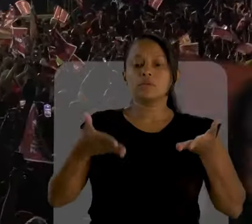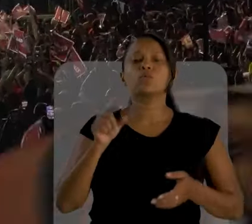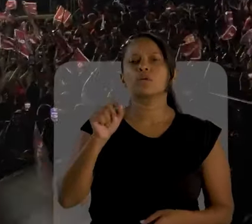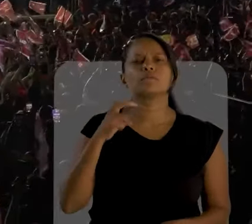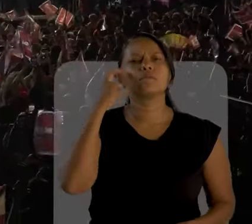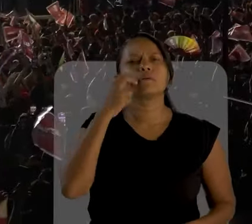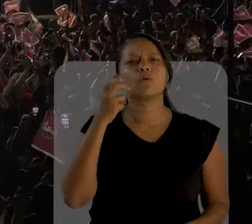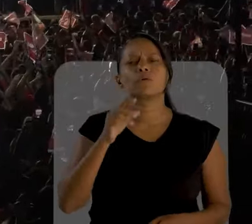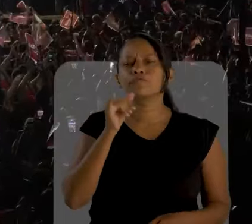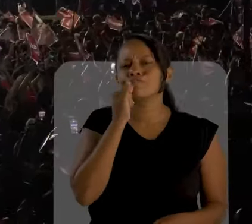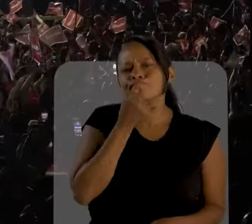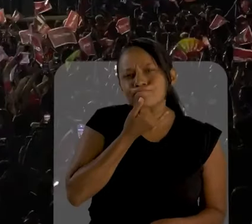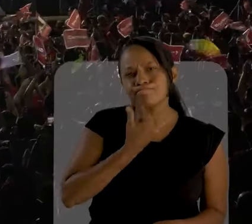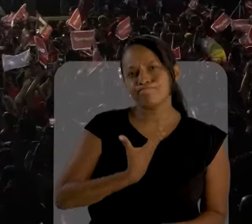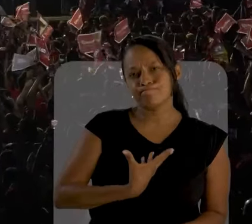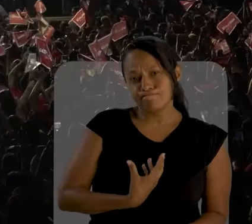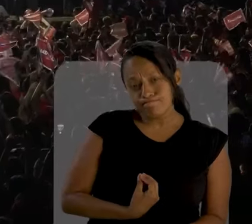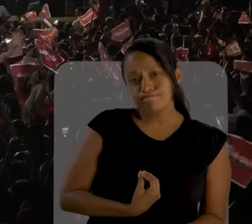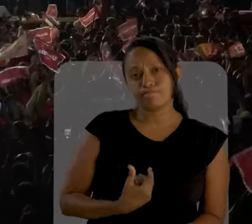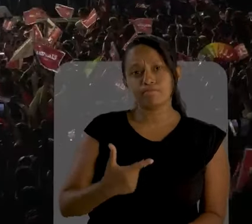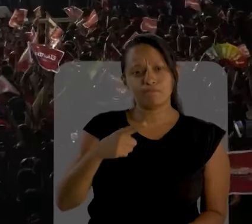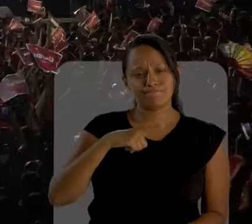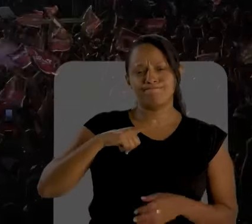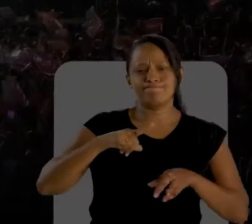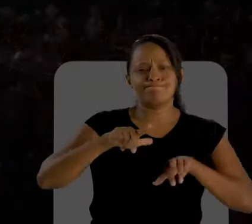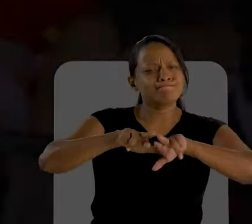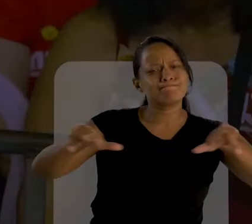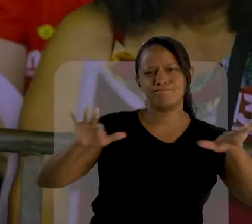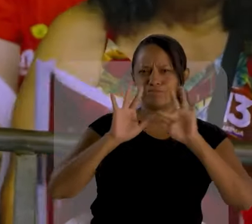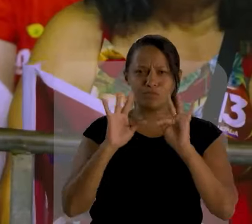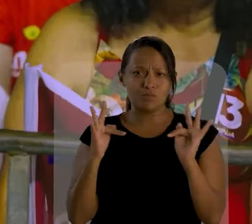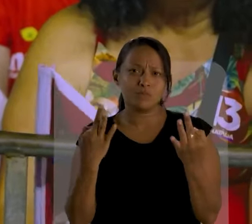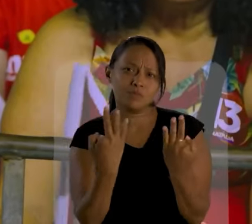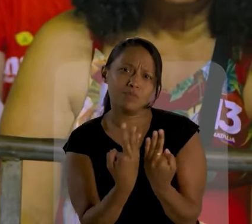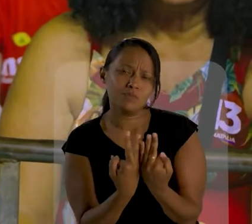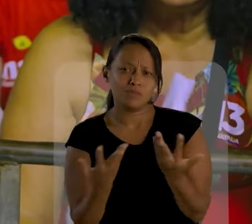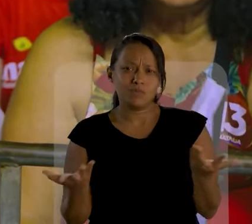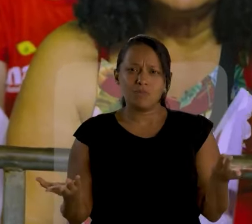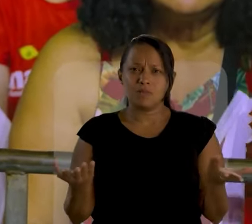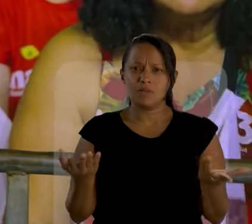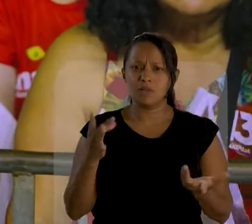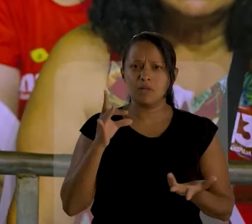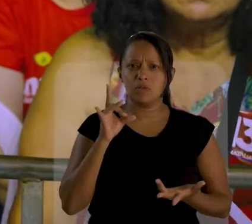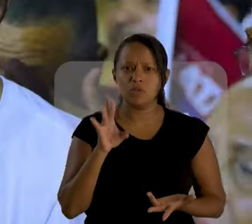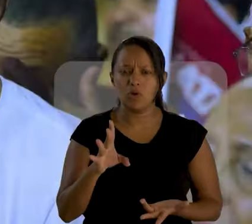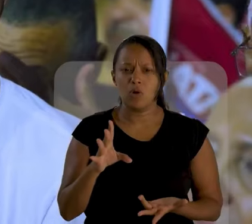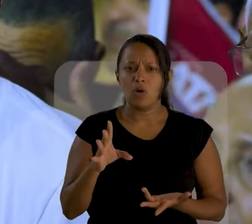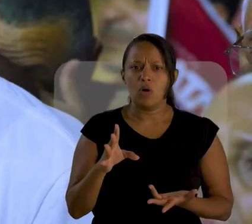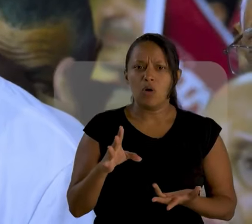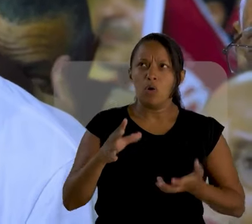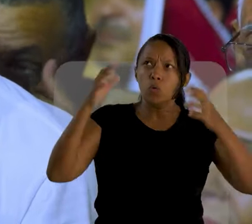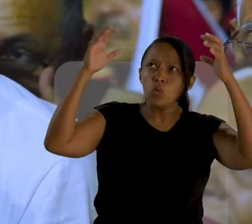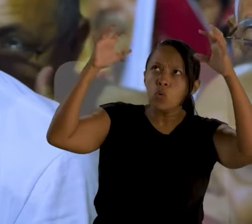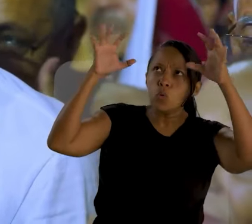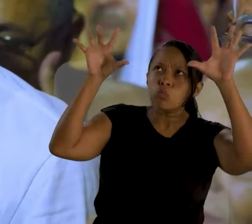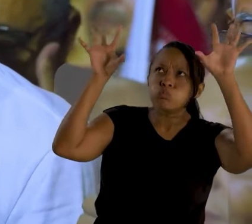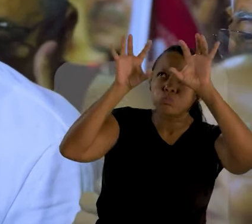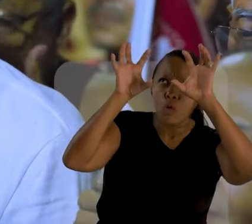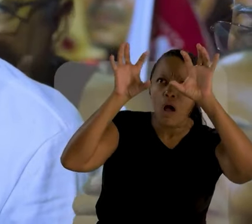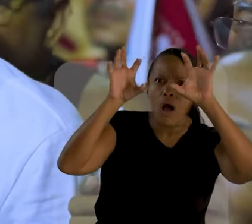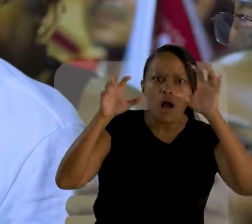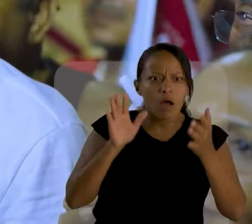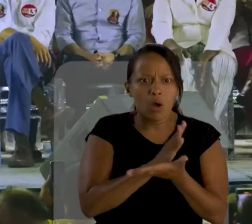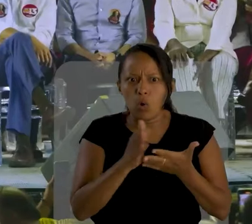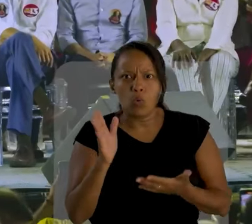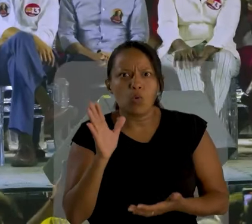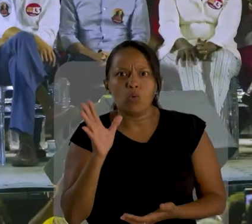A gente está aqui numa cidade em que, infelizmente, tem milhares de famílias que é só ficar o céu nublado.